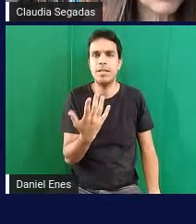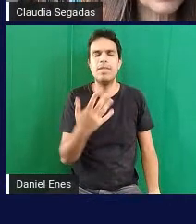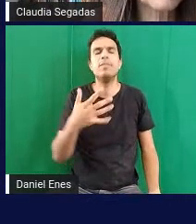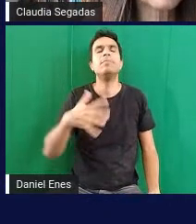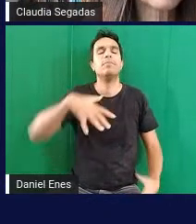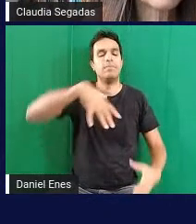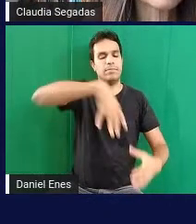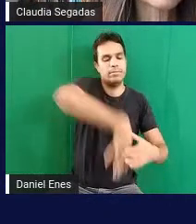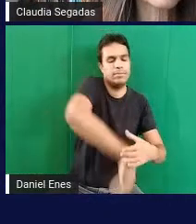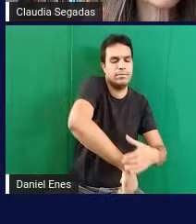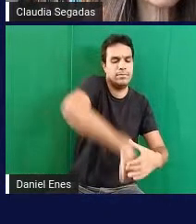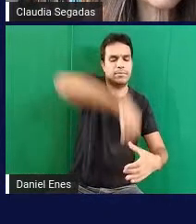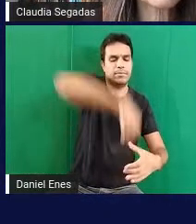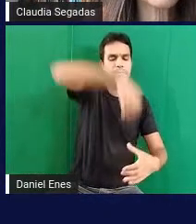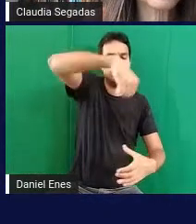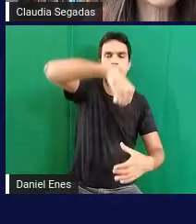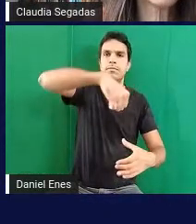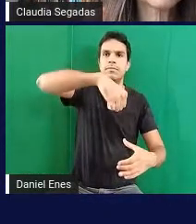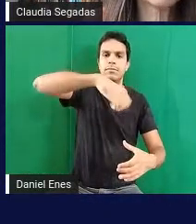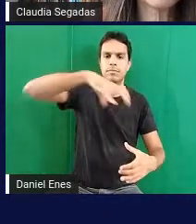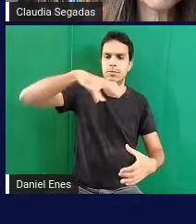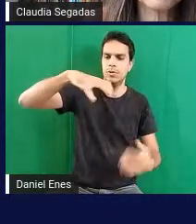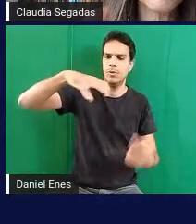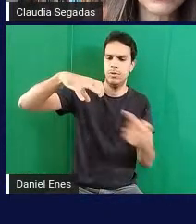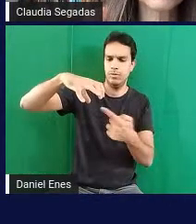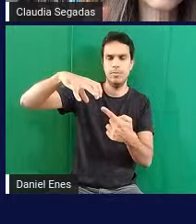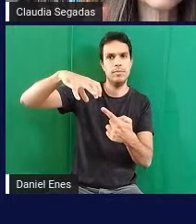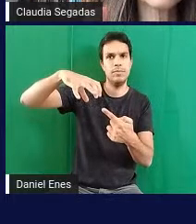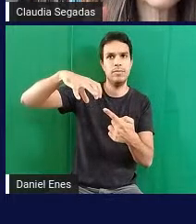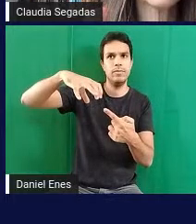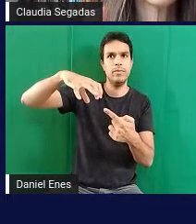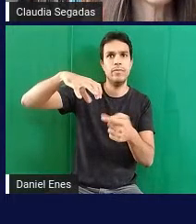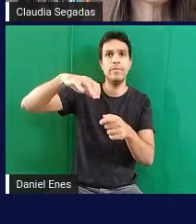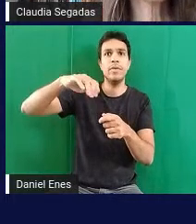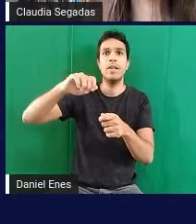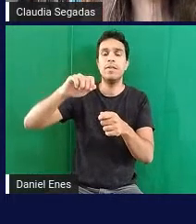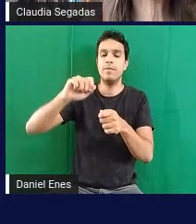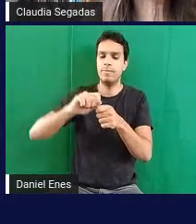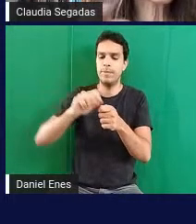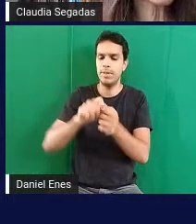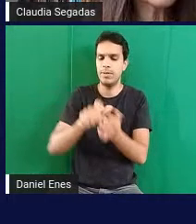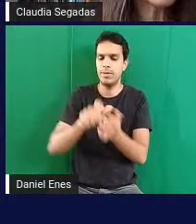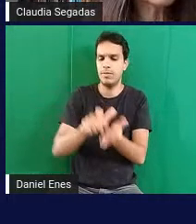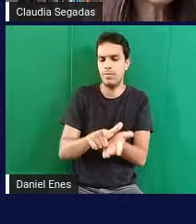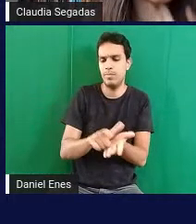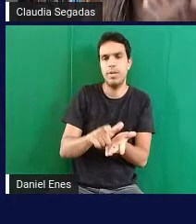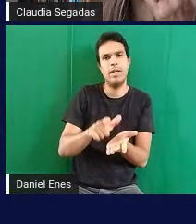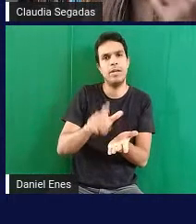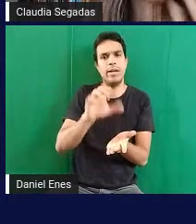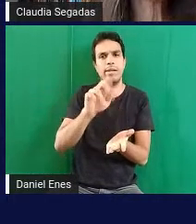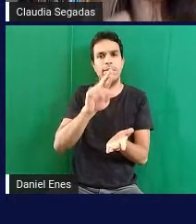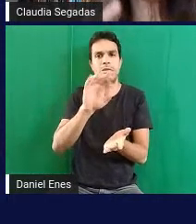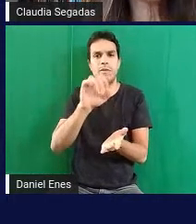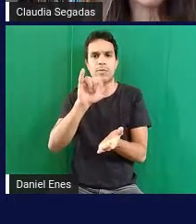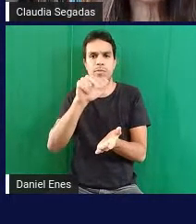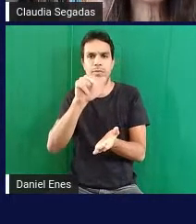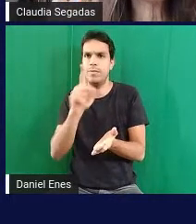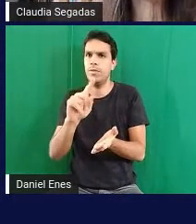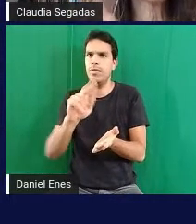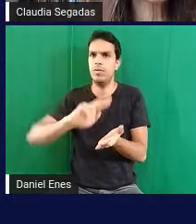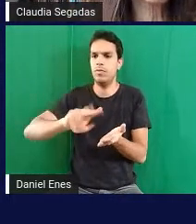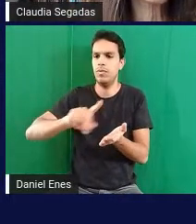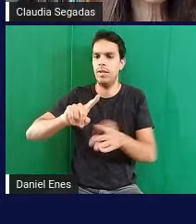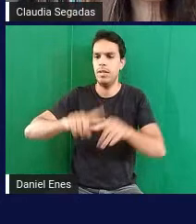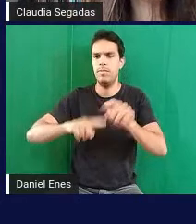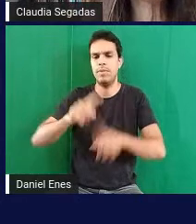caixa e tiravam o sólido vocês estão vendo que esse sólido não foi feito com cartolina esse sólido é de acrílico tem sólido